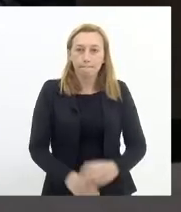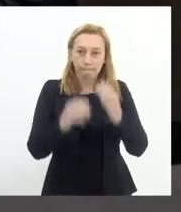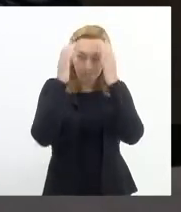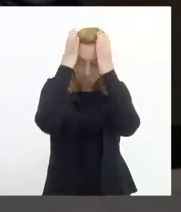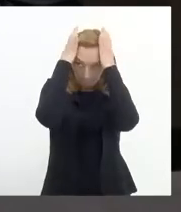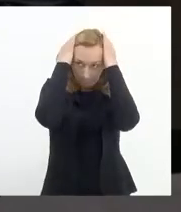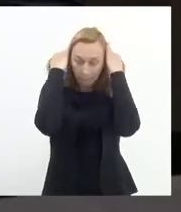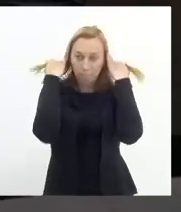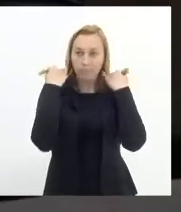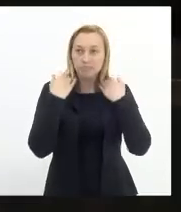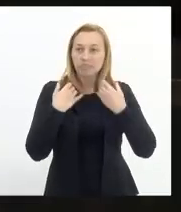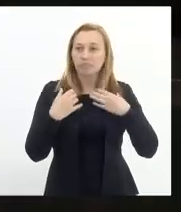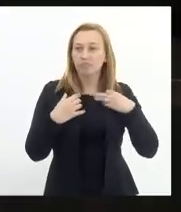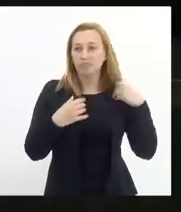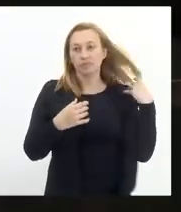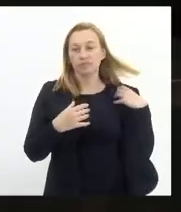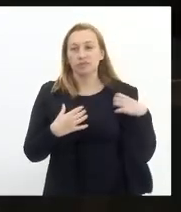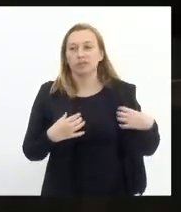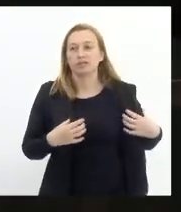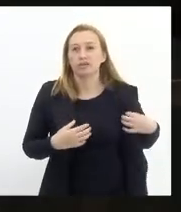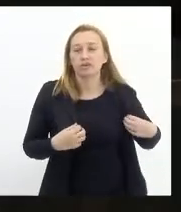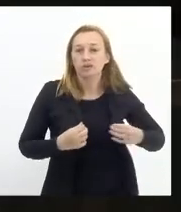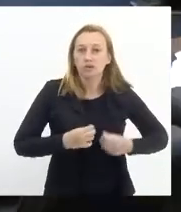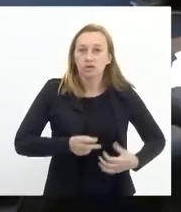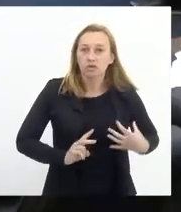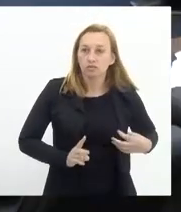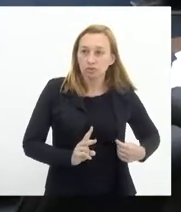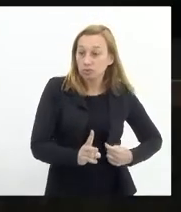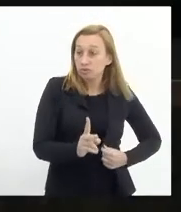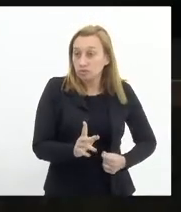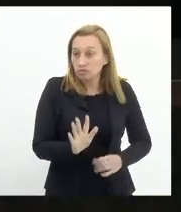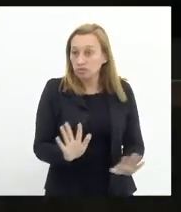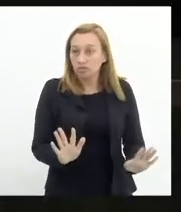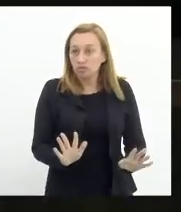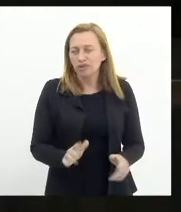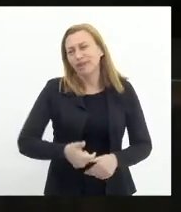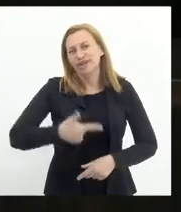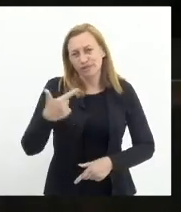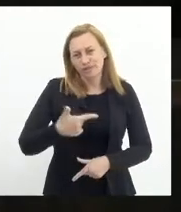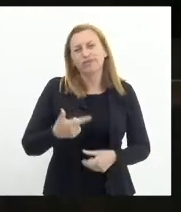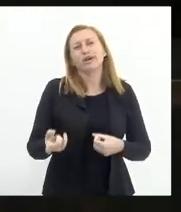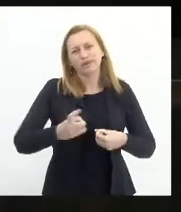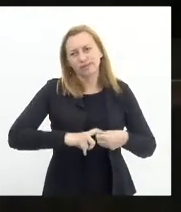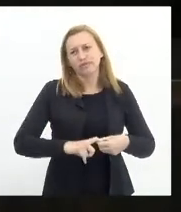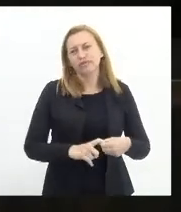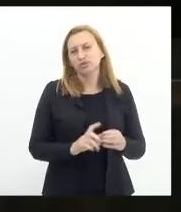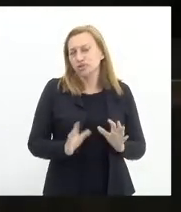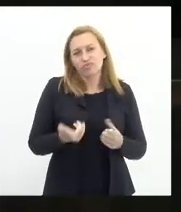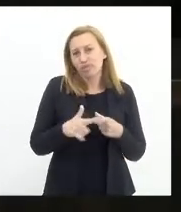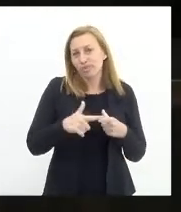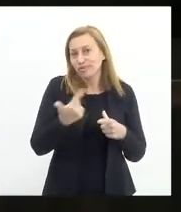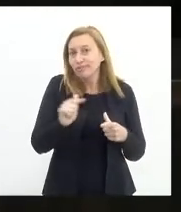É isso que eu estou dizendo. emendas acordadas. É isso que eu estou dizendo. Vai retomar em segunda discussão, não tem problema.